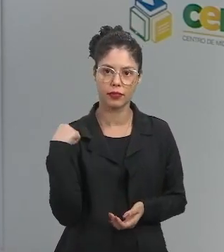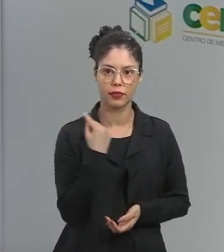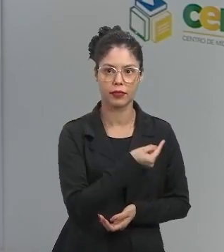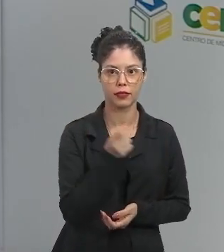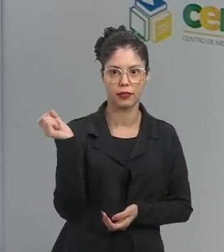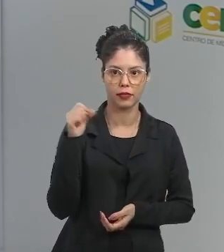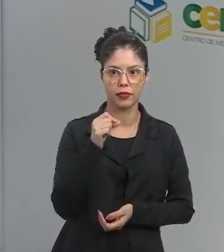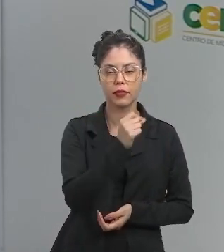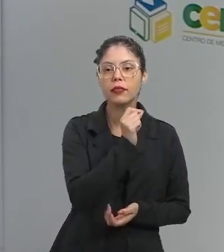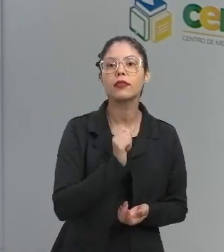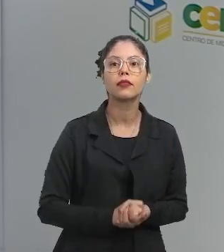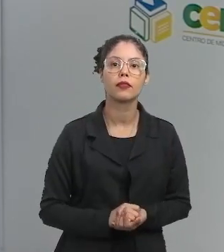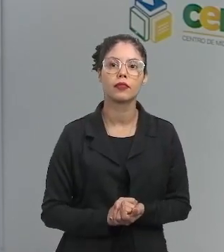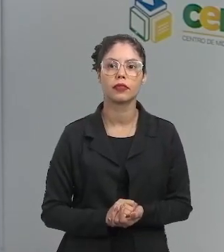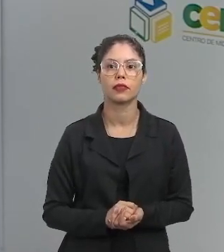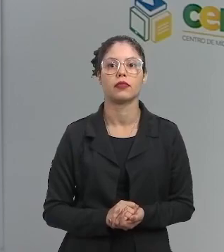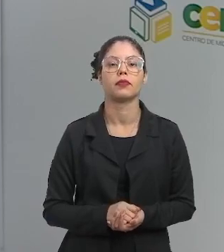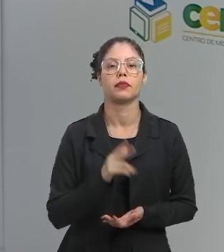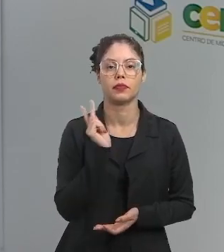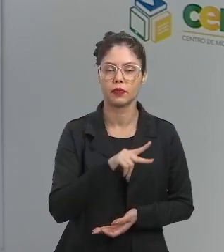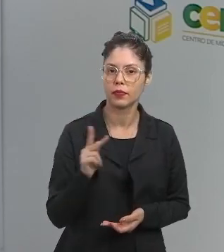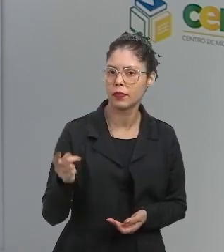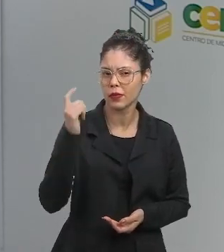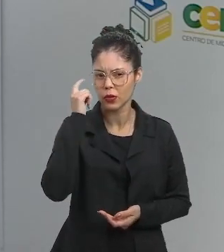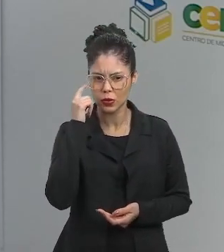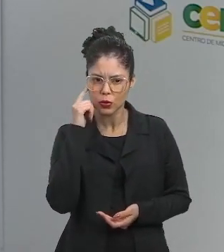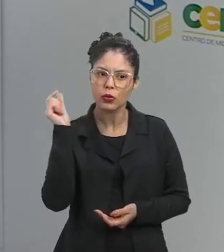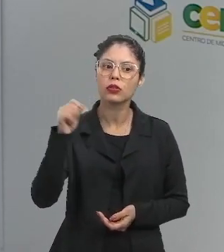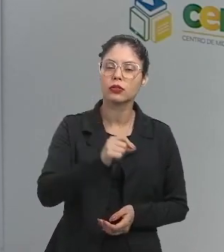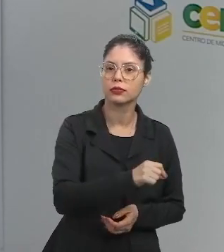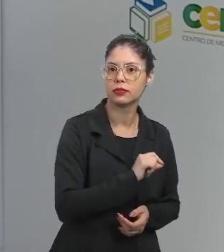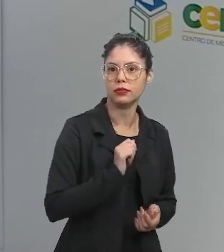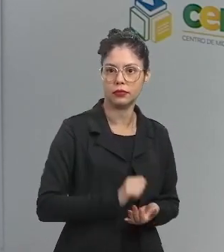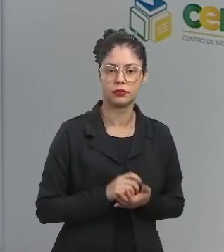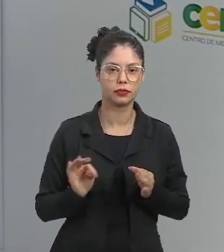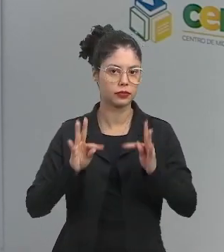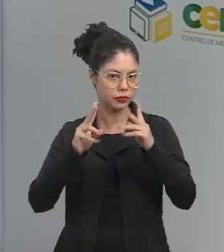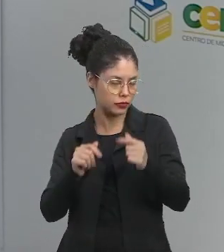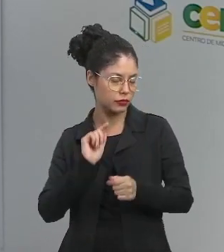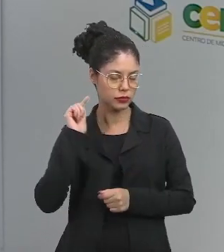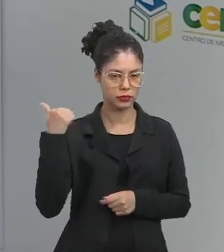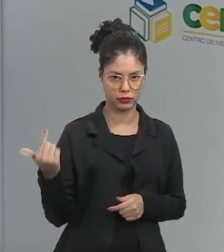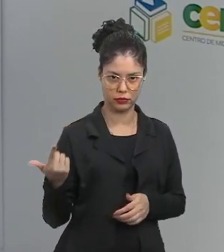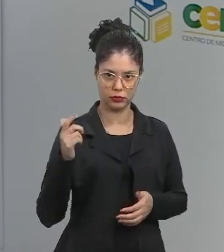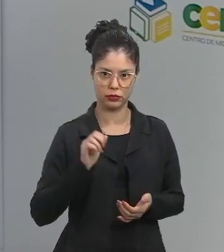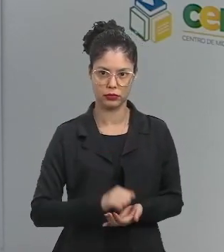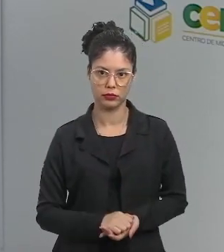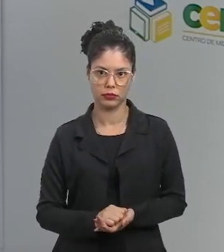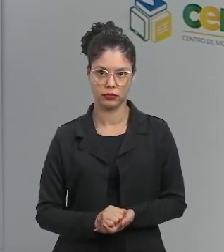nossas abelhas. Professor, vou pensar só em abelhas, então, tudo que for outros